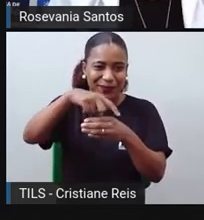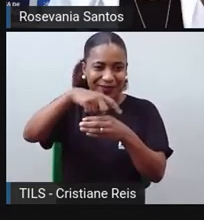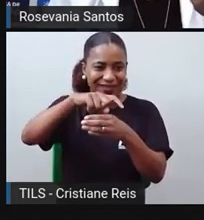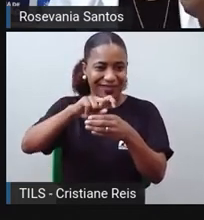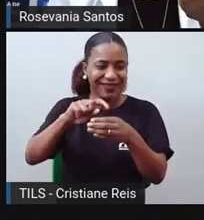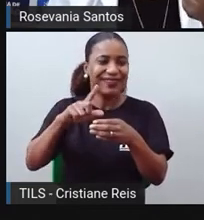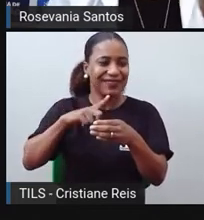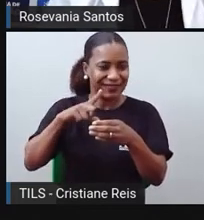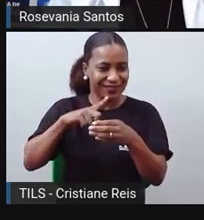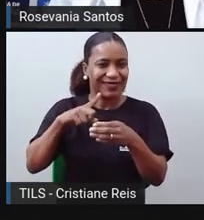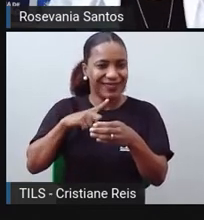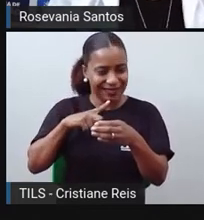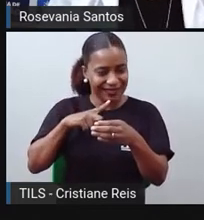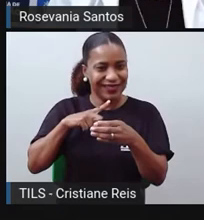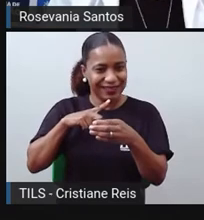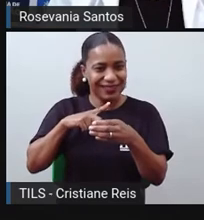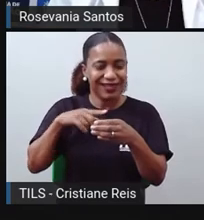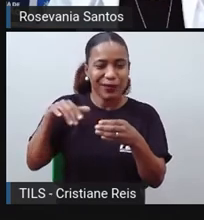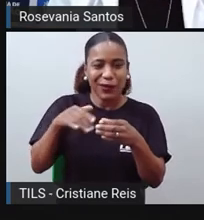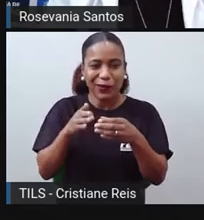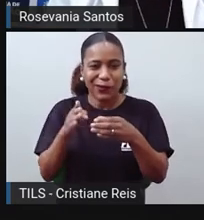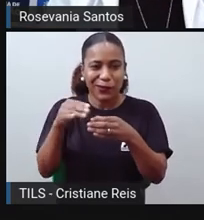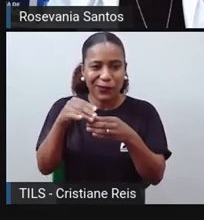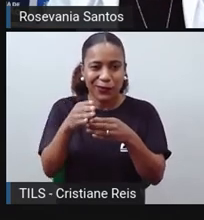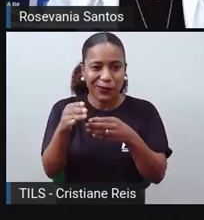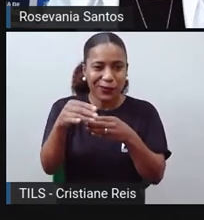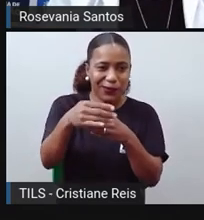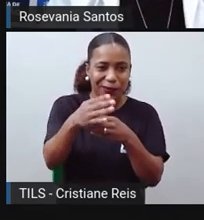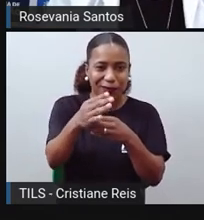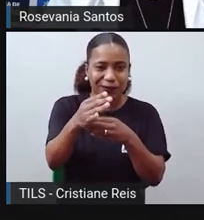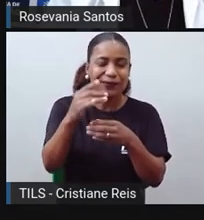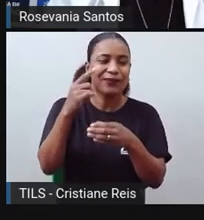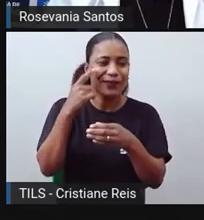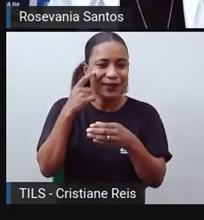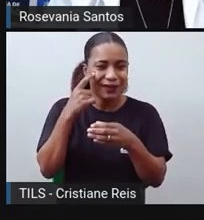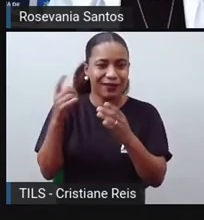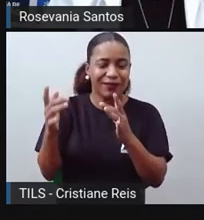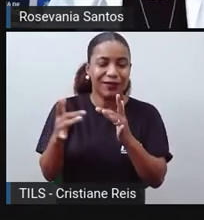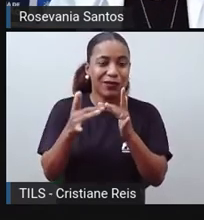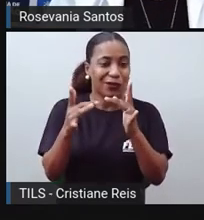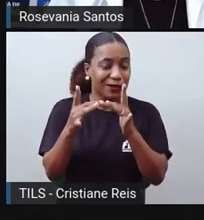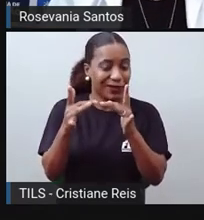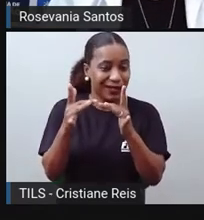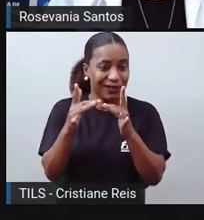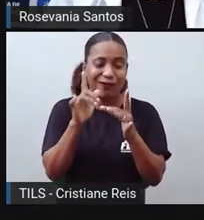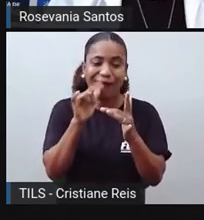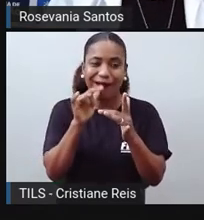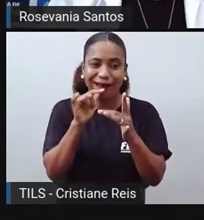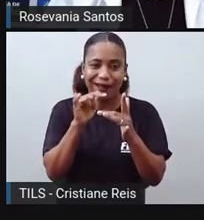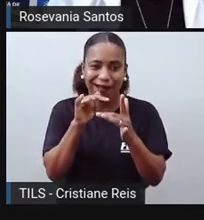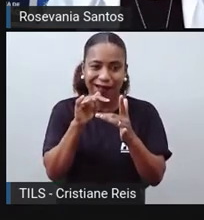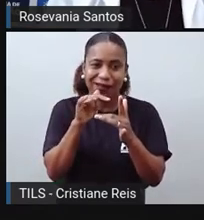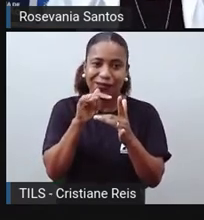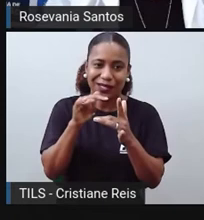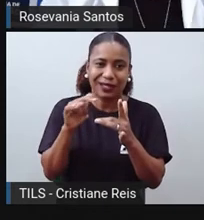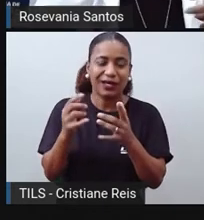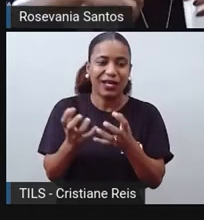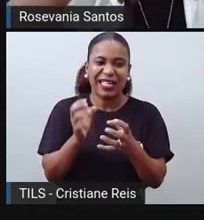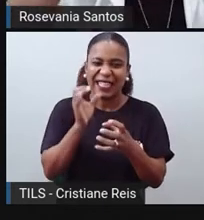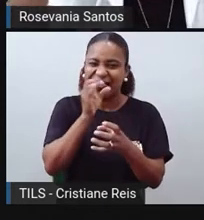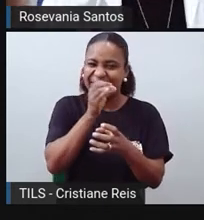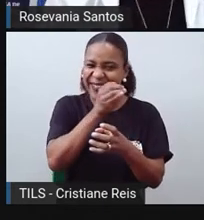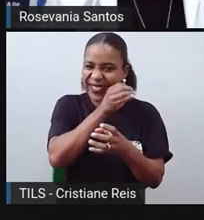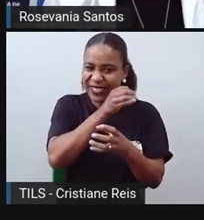poros, né? Das rochas. Porque elas entram em contato muito rápido com a água, elas vêm, né? Em temperaturas